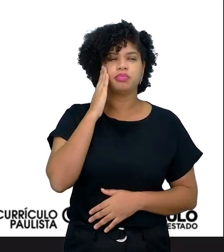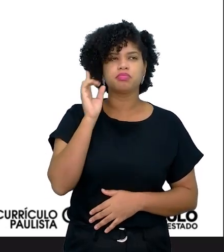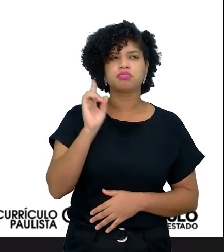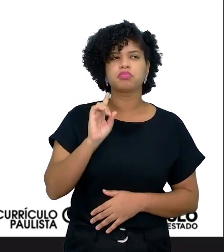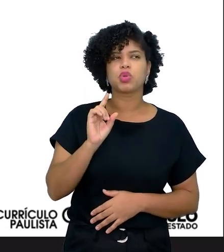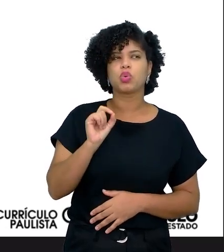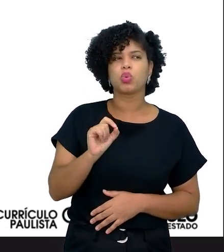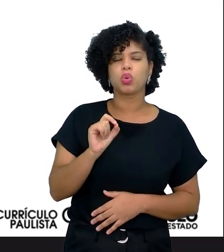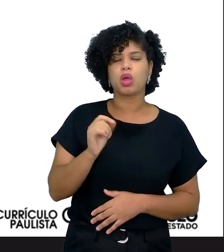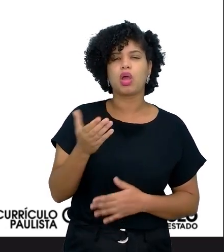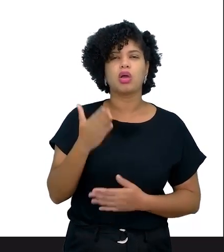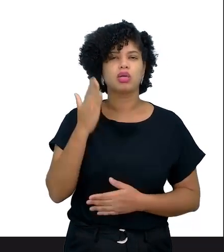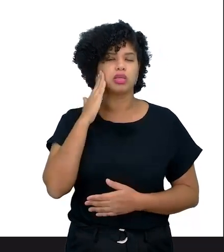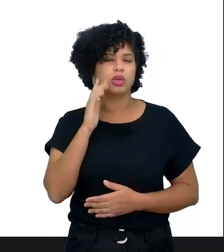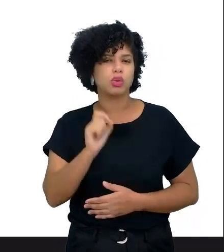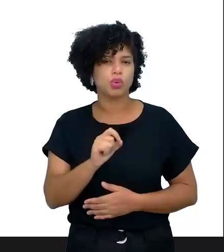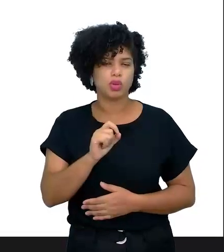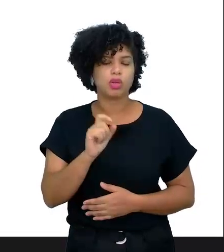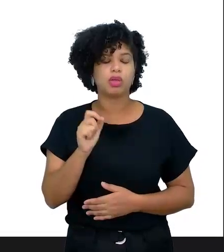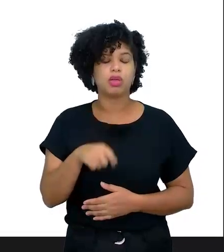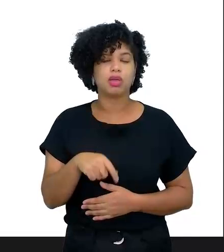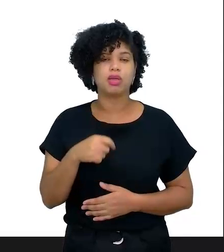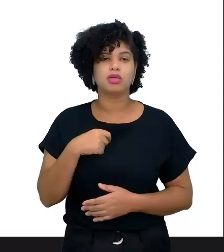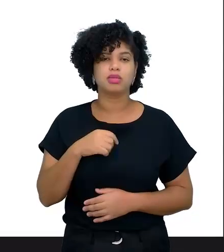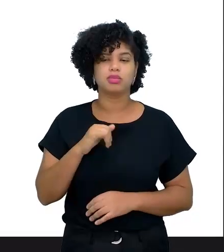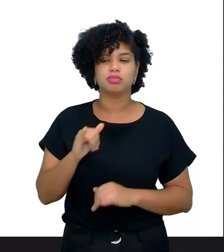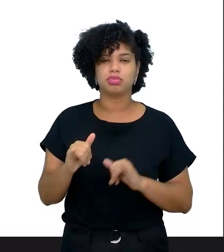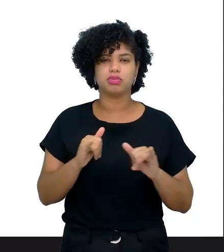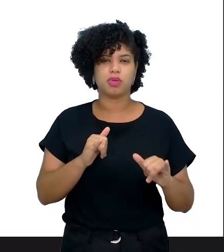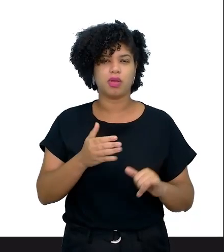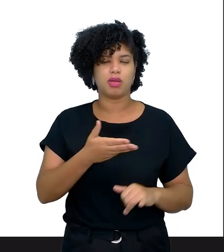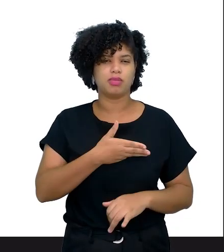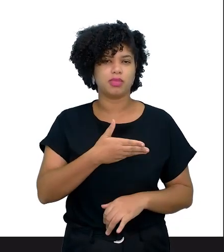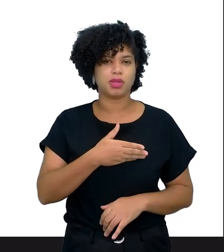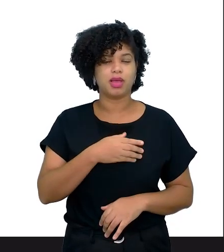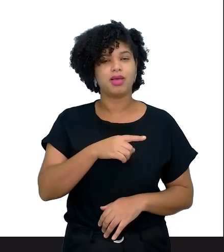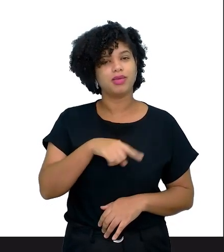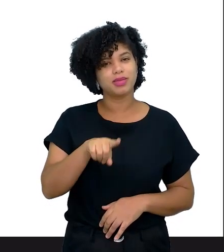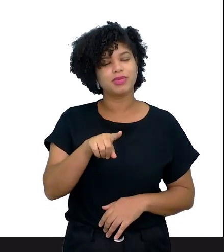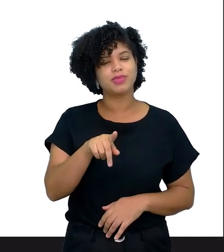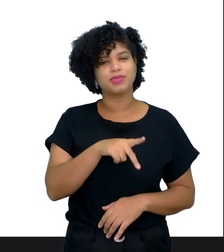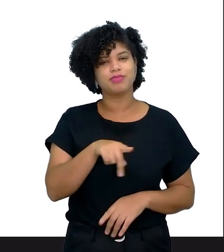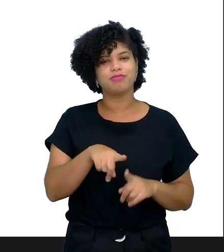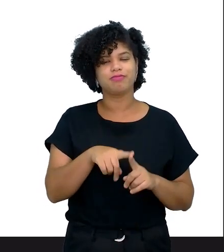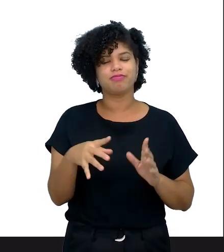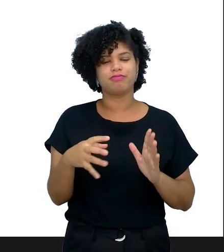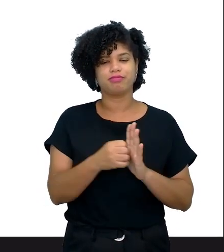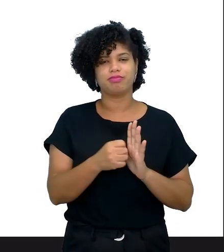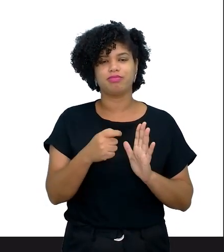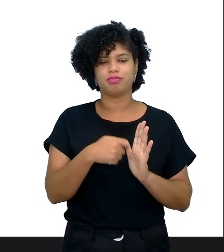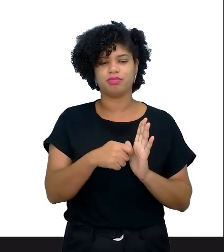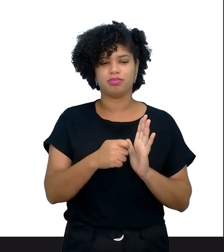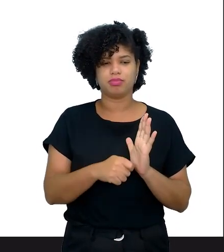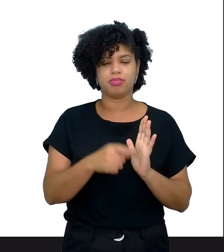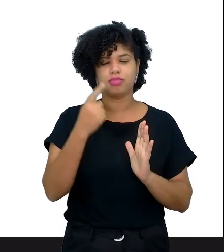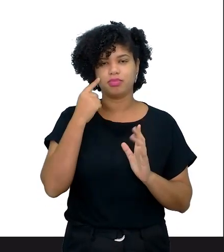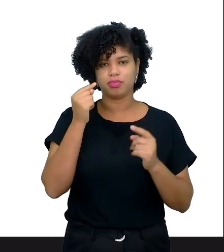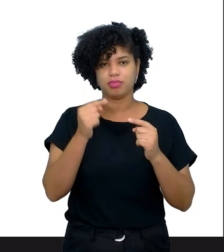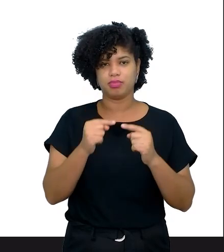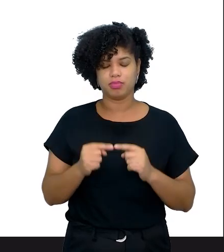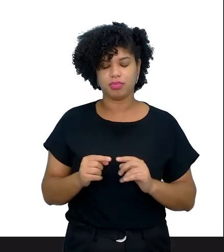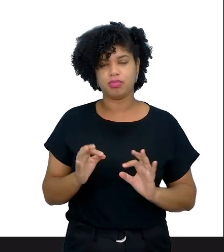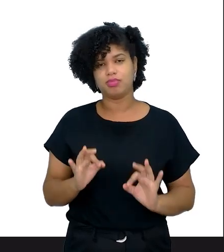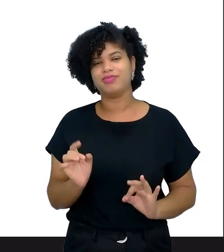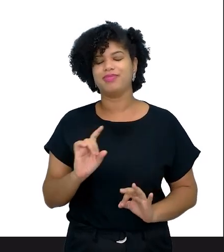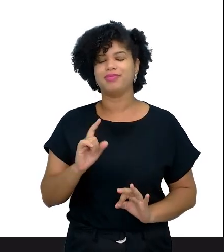e compartilhar com os demares. E você, professor, também é interessante você fazer o registro pra você ver também se deu certo ou não aquilo